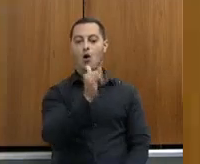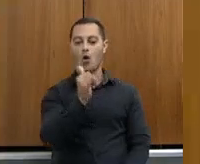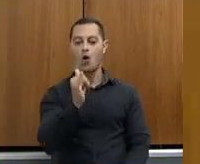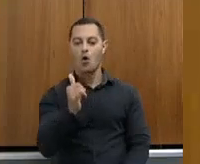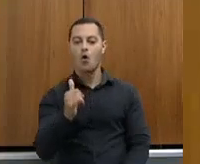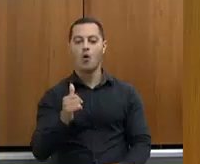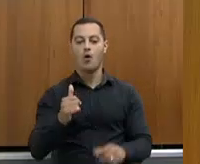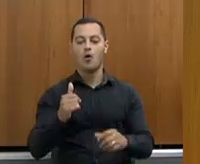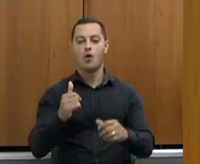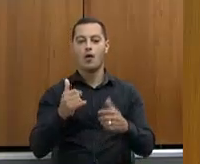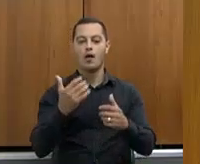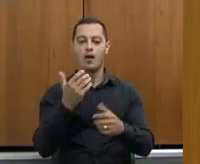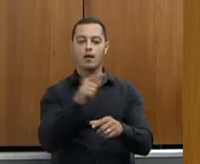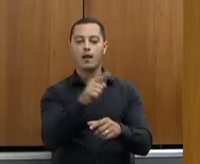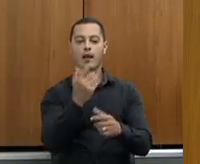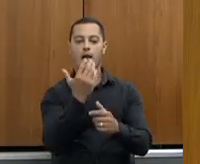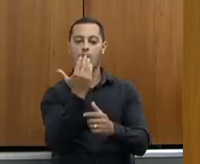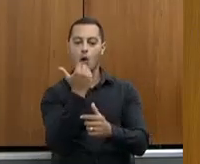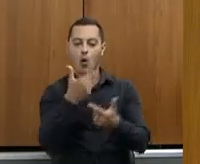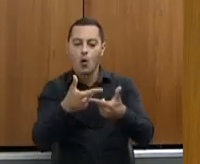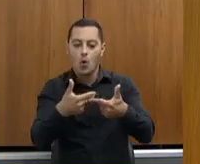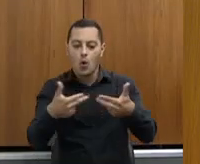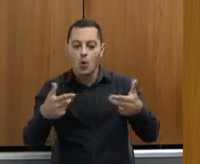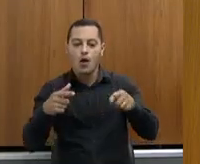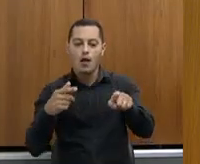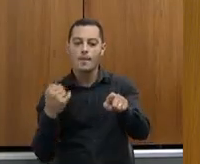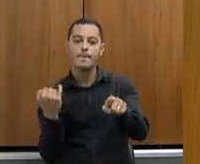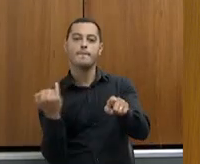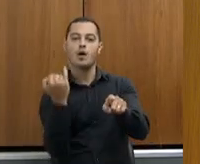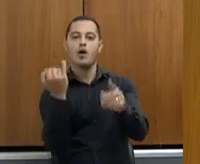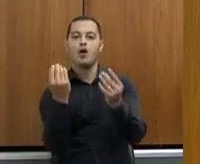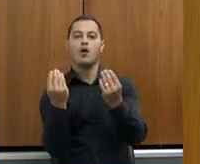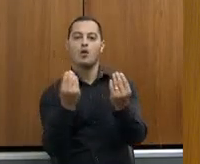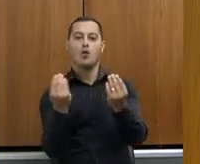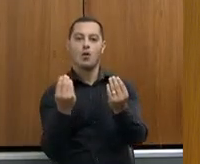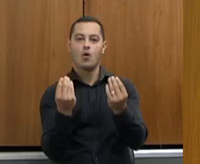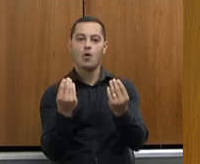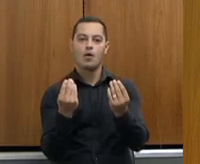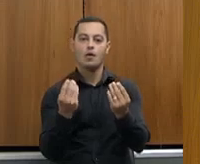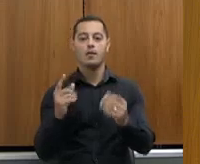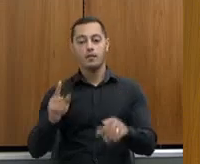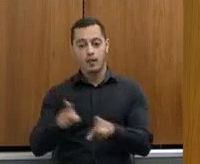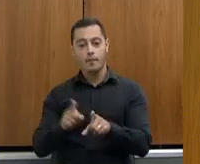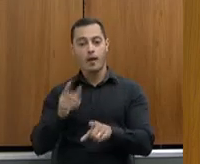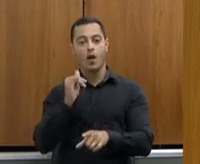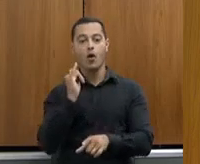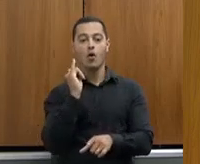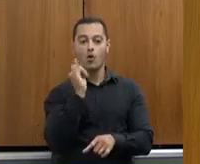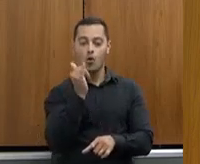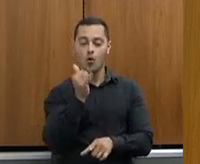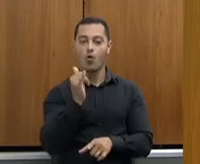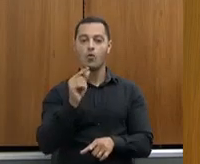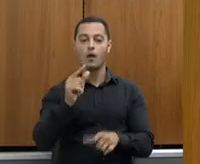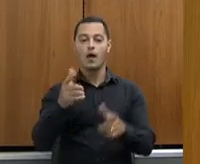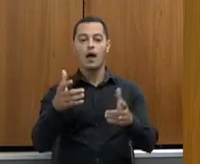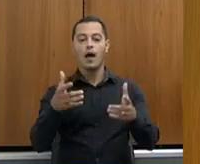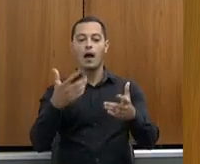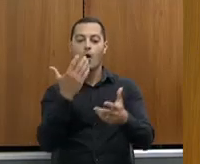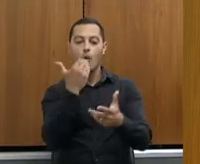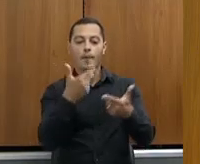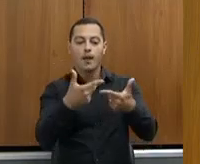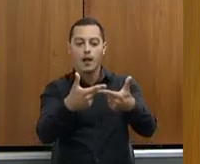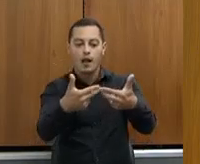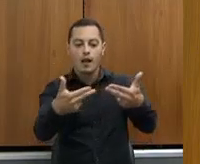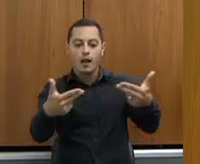alimentos que elas estavam consumindo e contando para as crianças que quem estava produzindo era o pai, era o tio, eram as